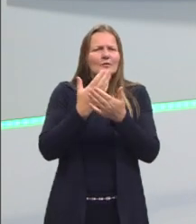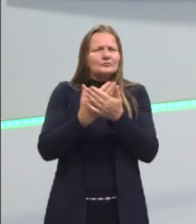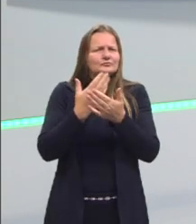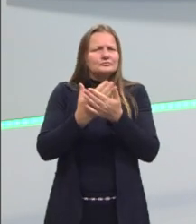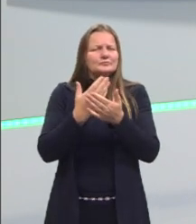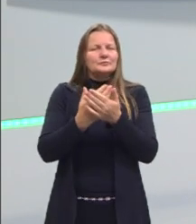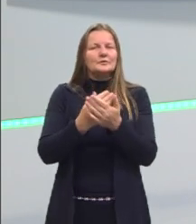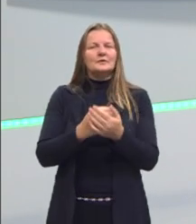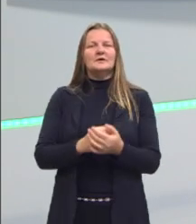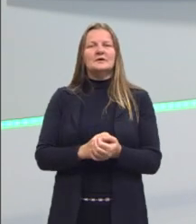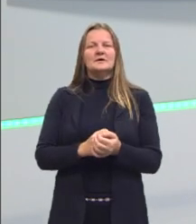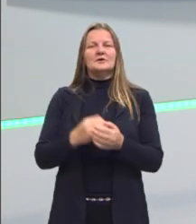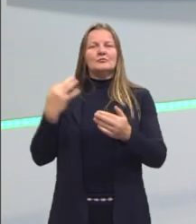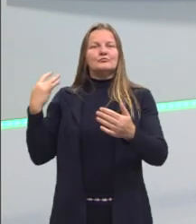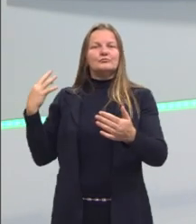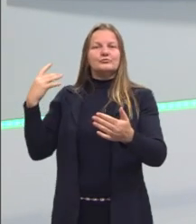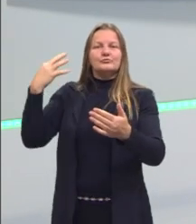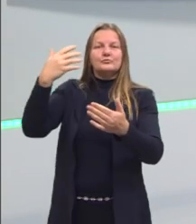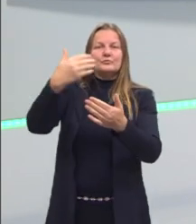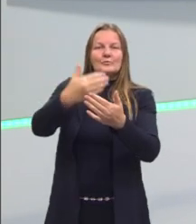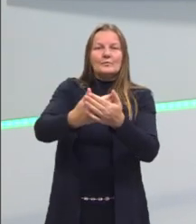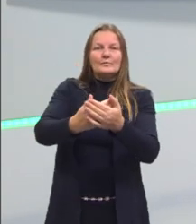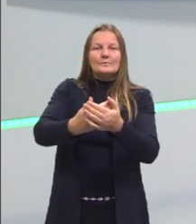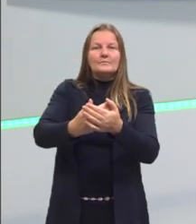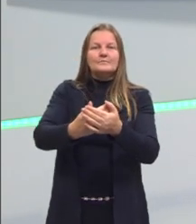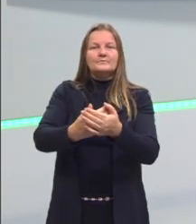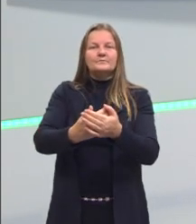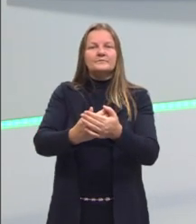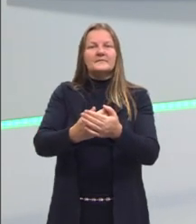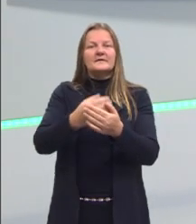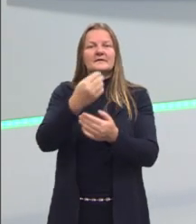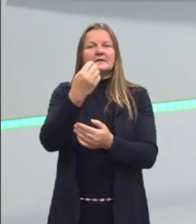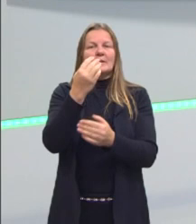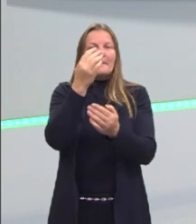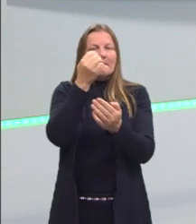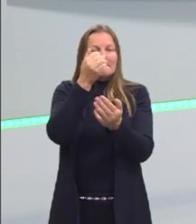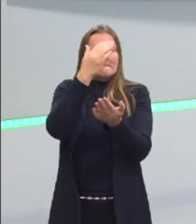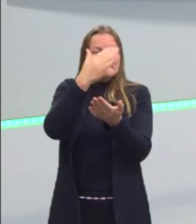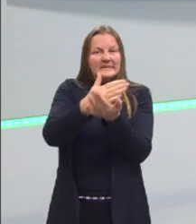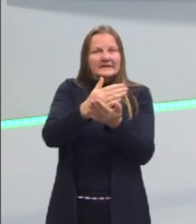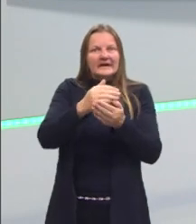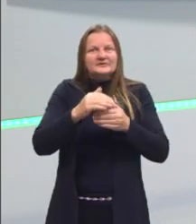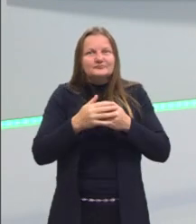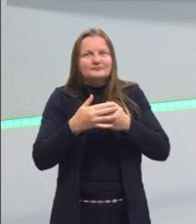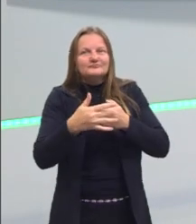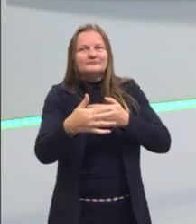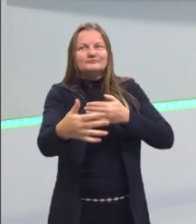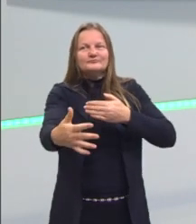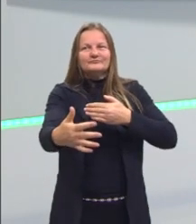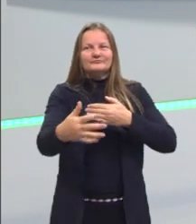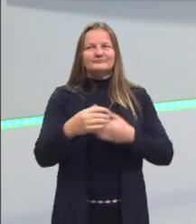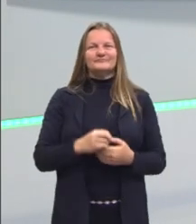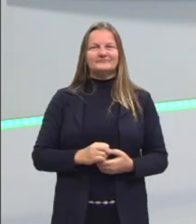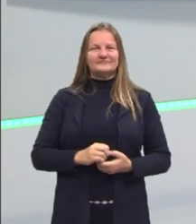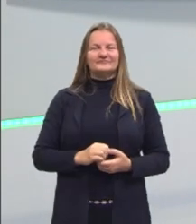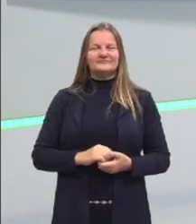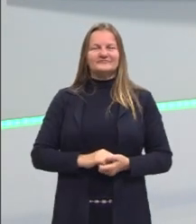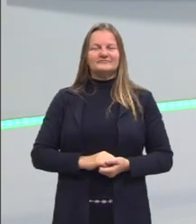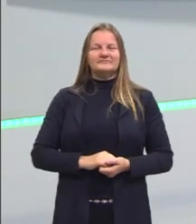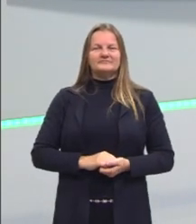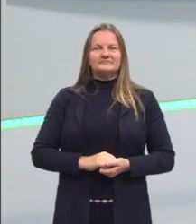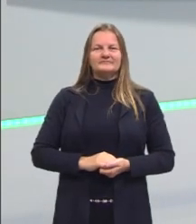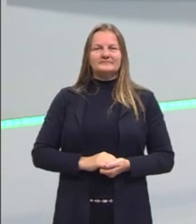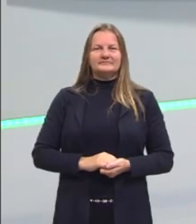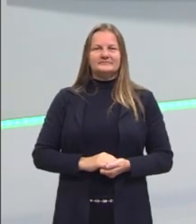do nosso total, gente já chegou aí, passamos da nossa metade. Estamos indo aí para a nossa retinha final.